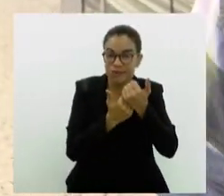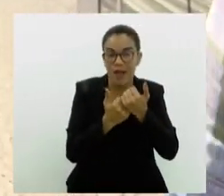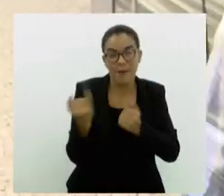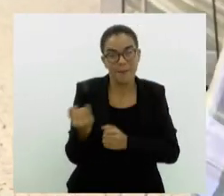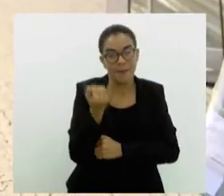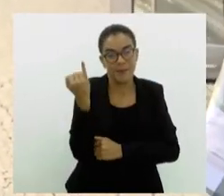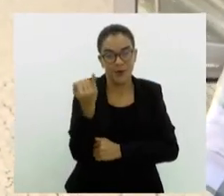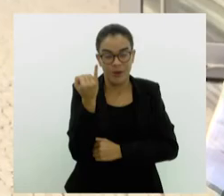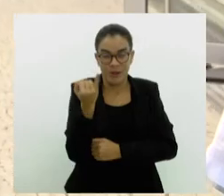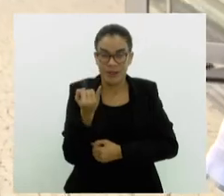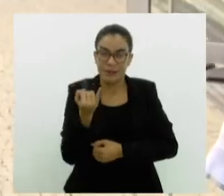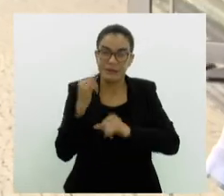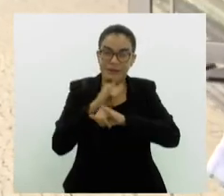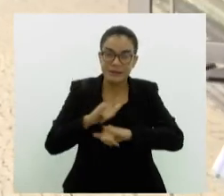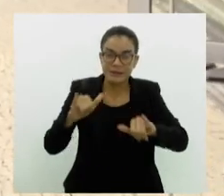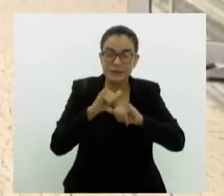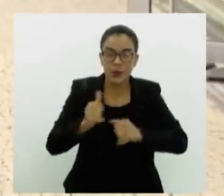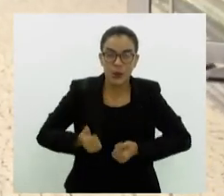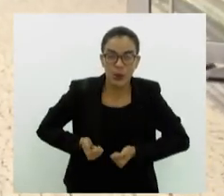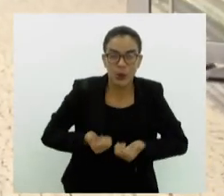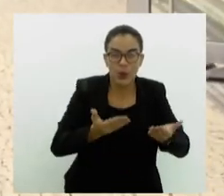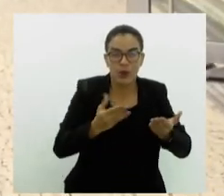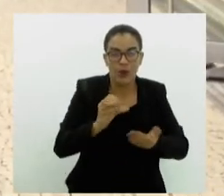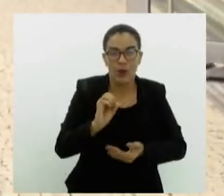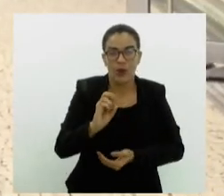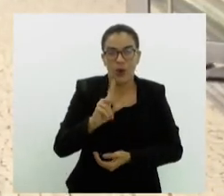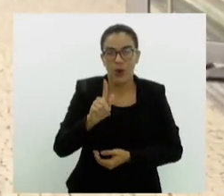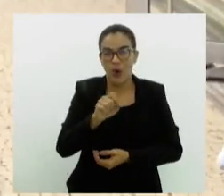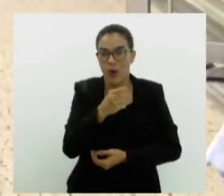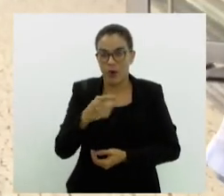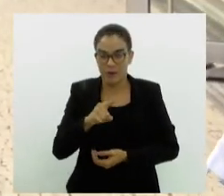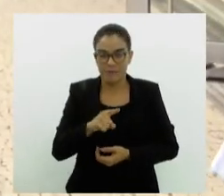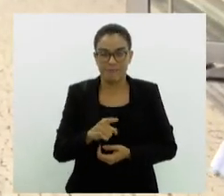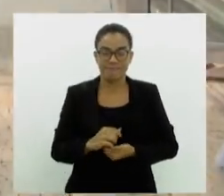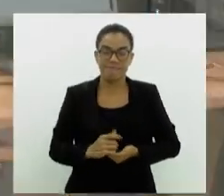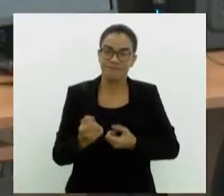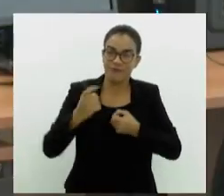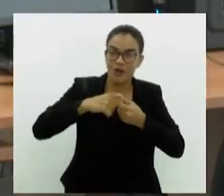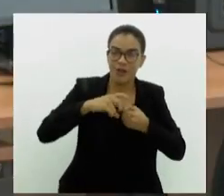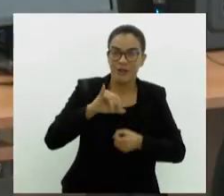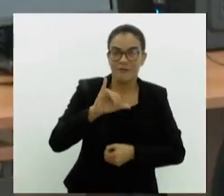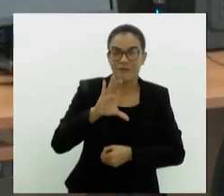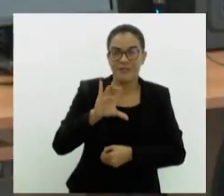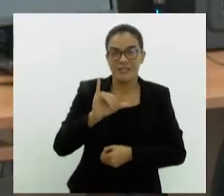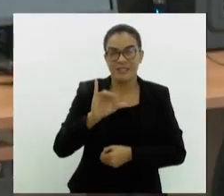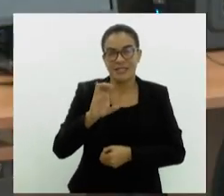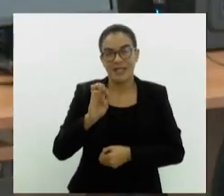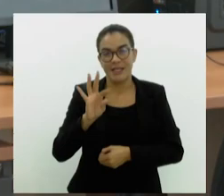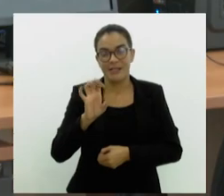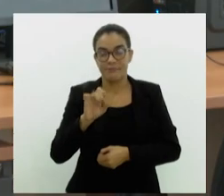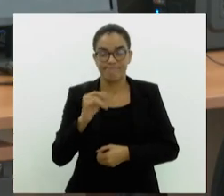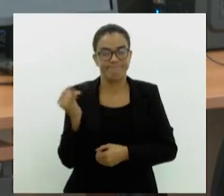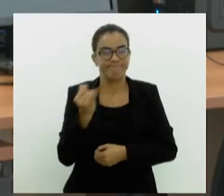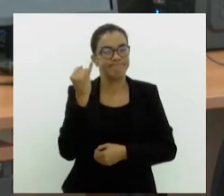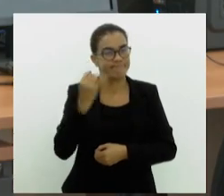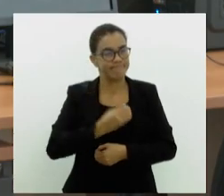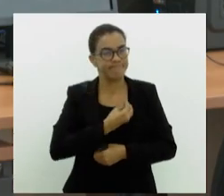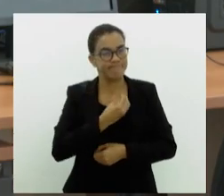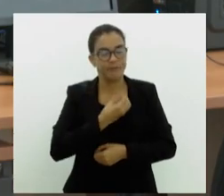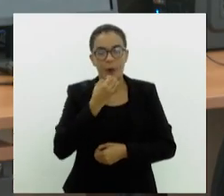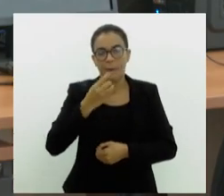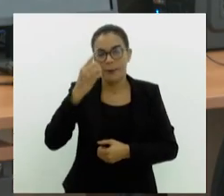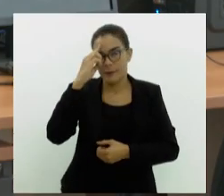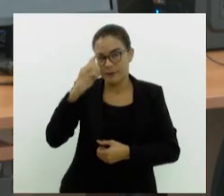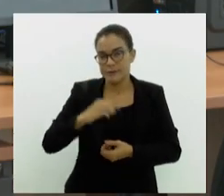importância dessa campanha de doação de órgãos também. Voltamos com você, Vicente. É isso aí, Peve. É muito importante participar. Um bom dia para